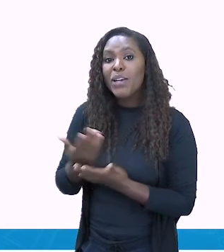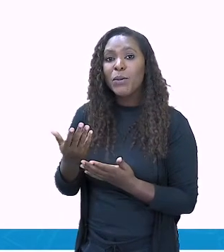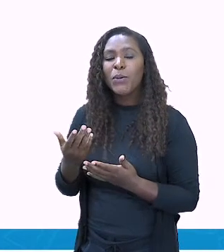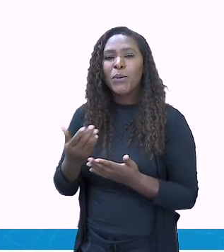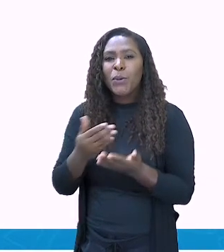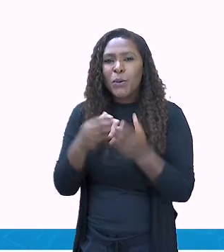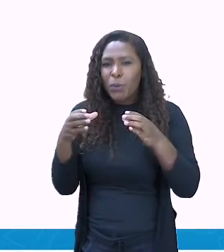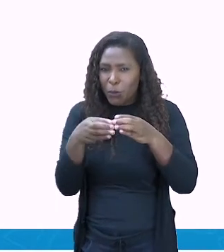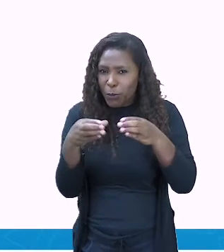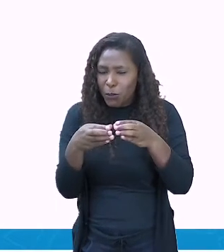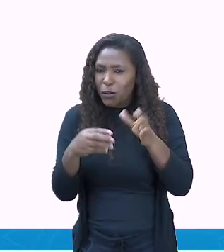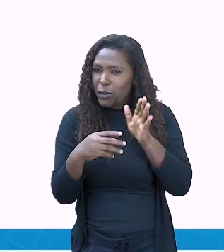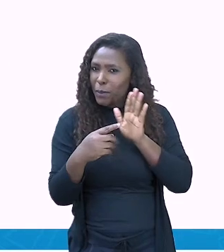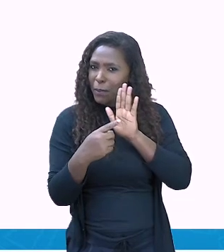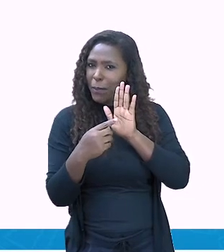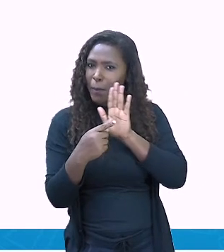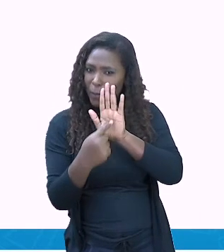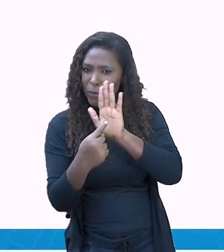dança hip-hop.